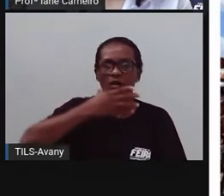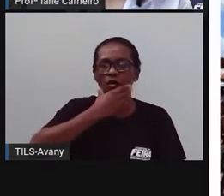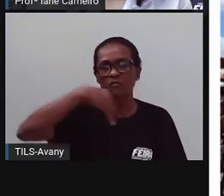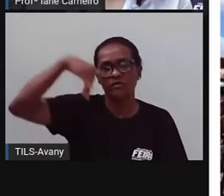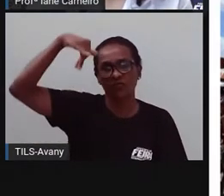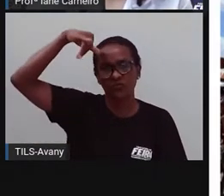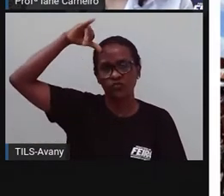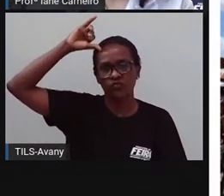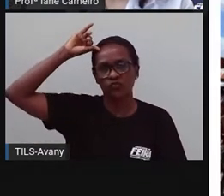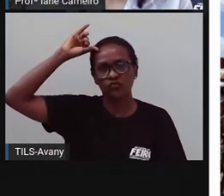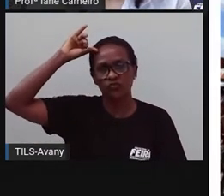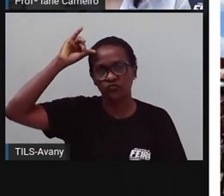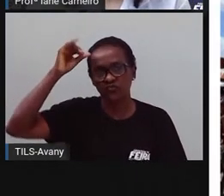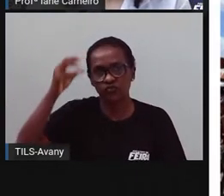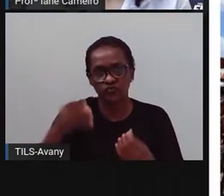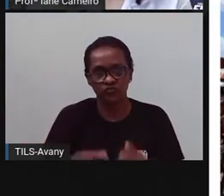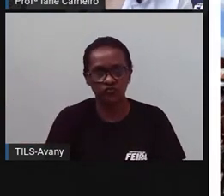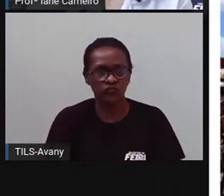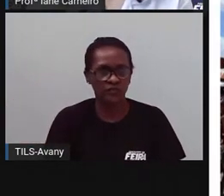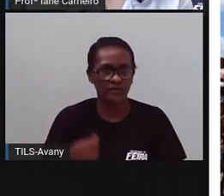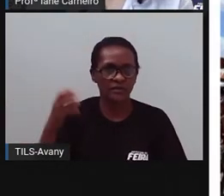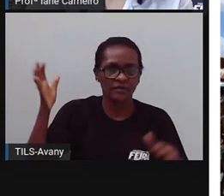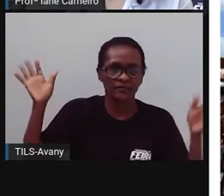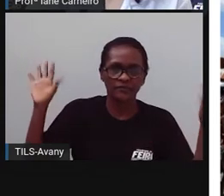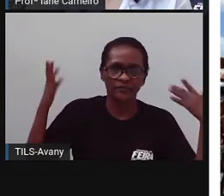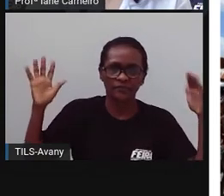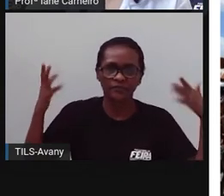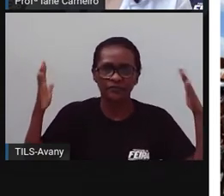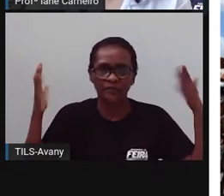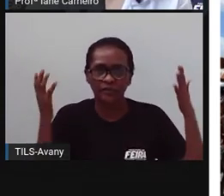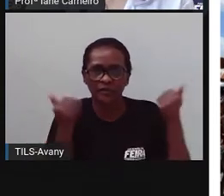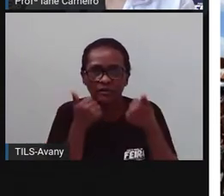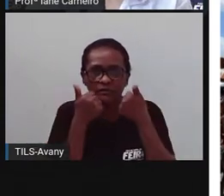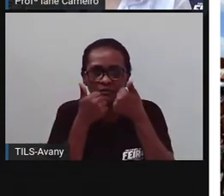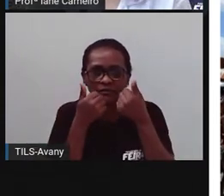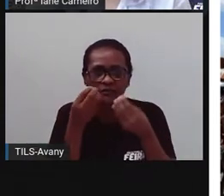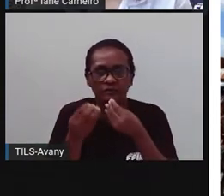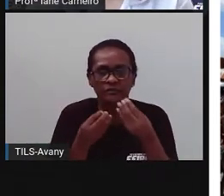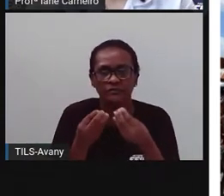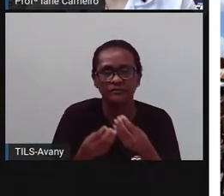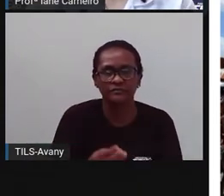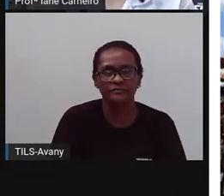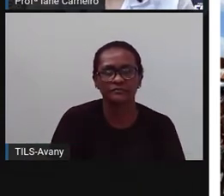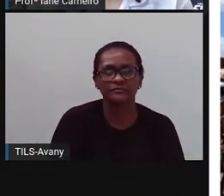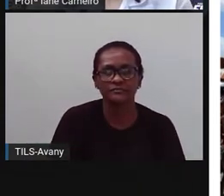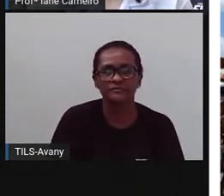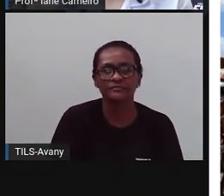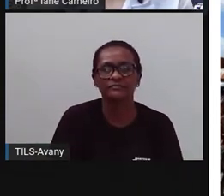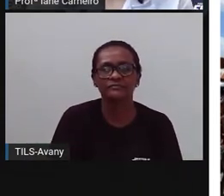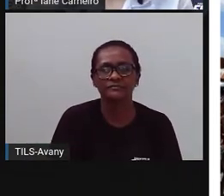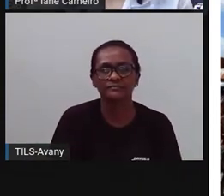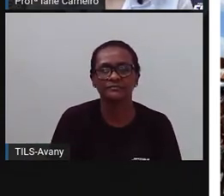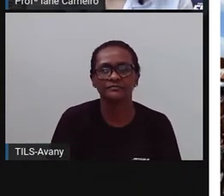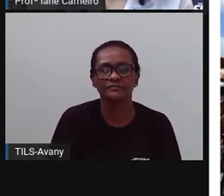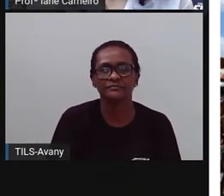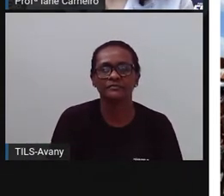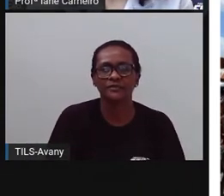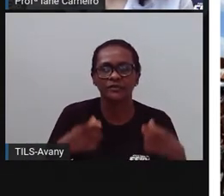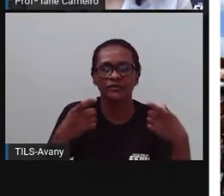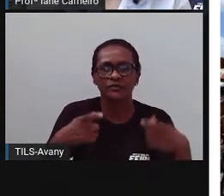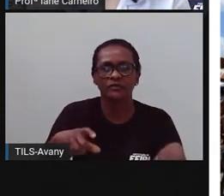vocês. É a Missa de Vaqueiros, né? E essa Missa de Vaqueiros, em específico que a Pró está falando, acontece lá em